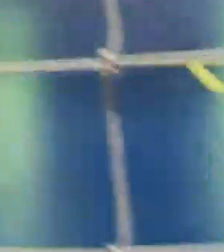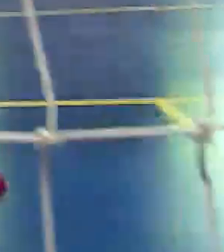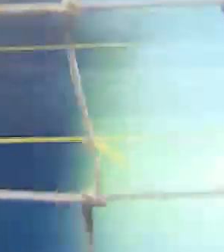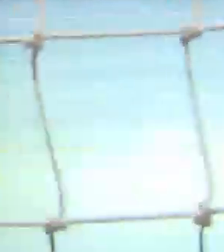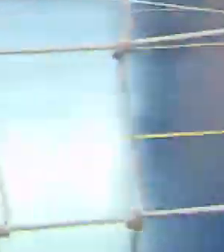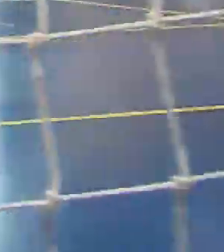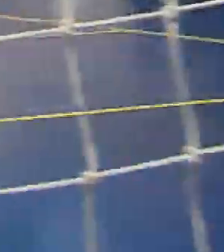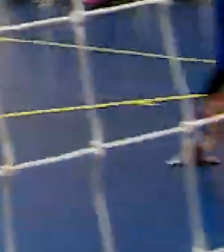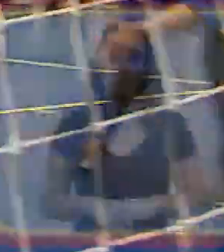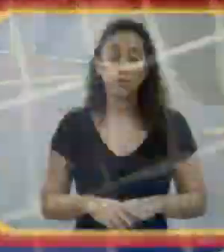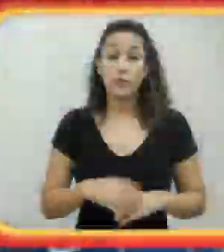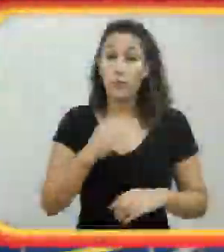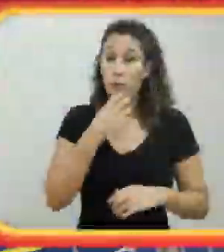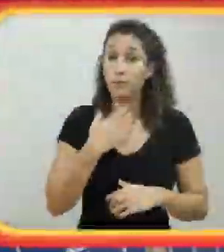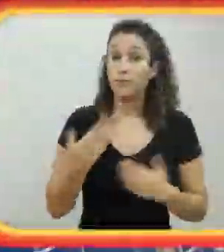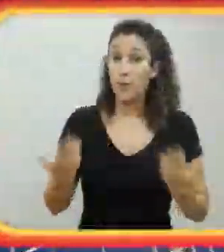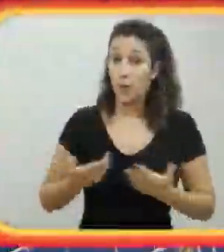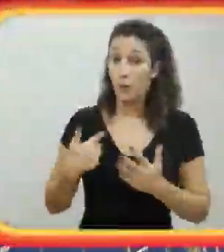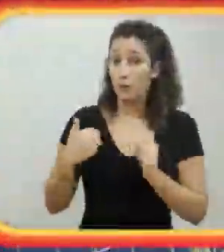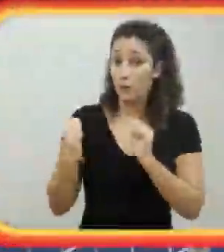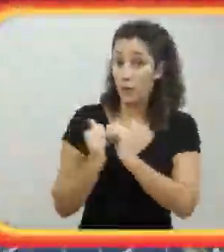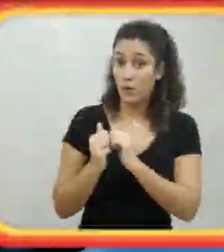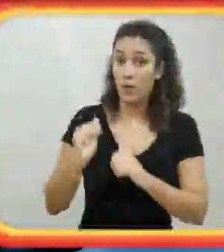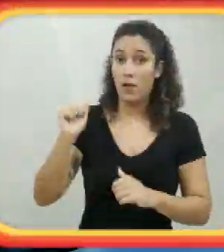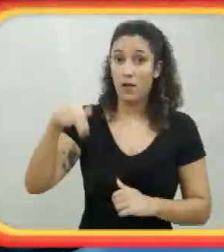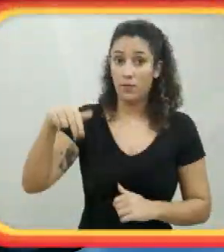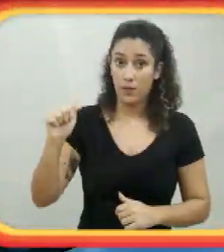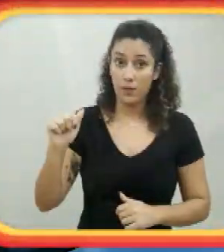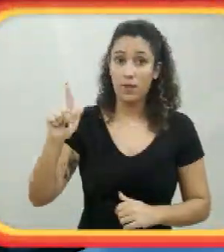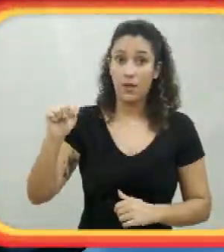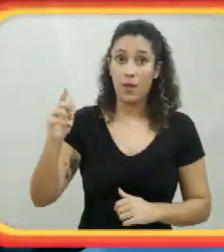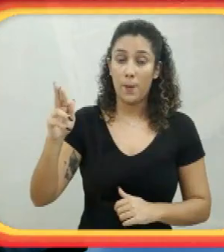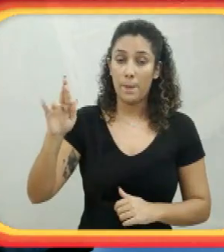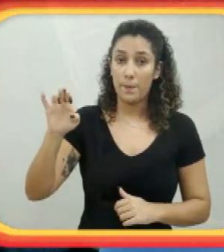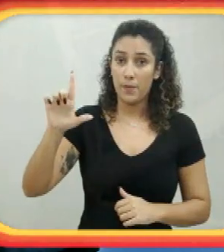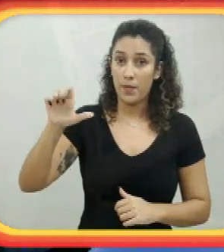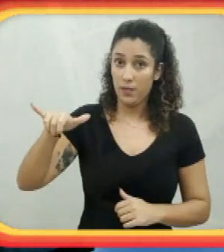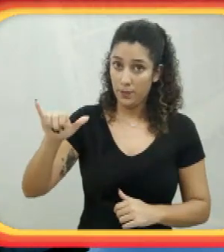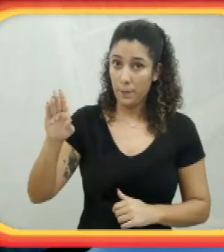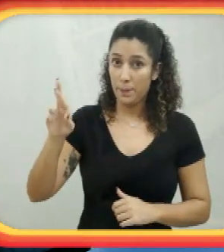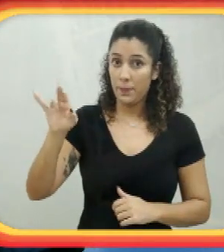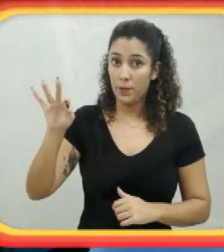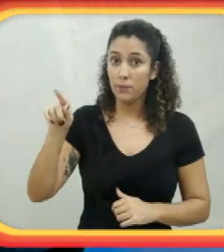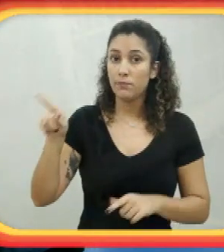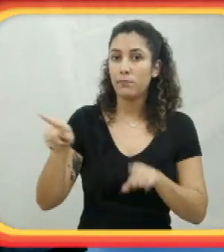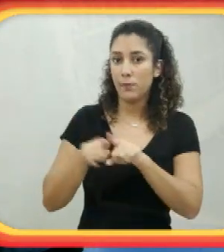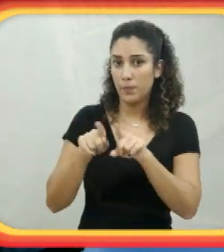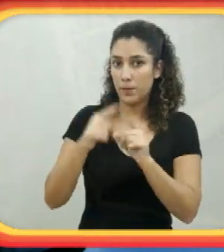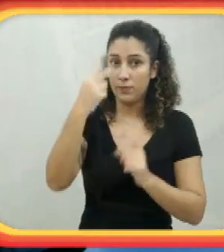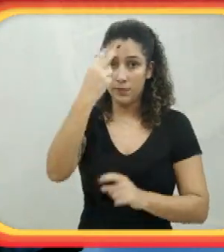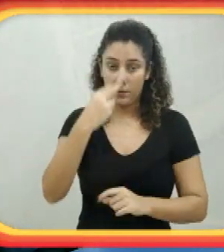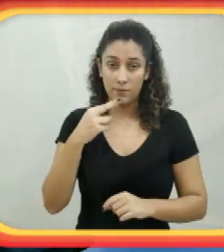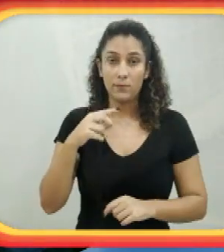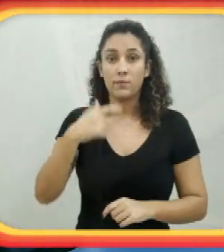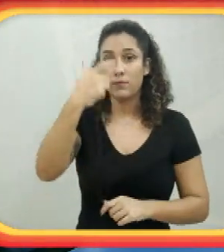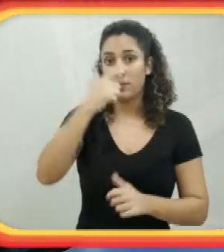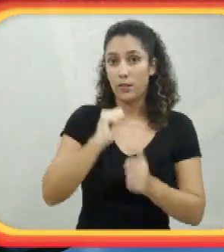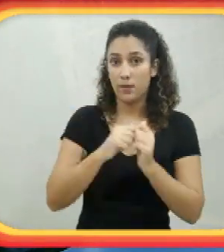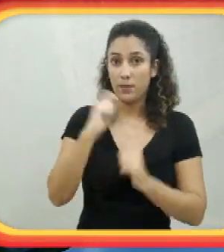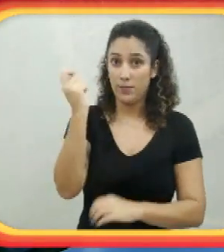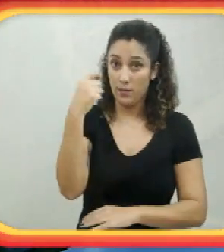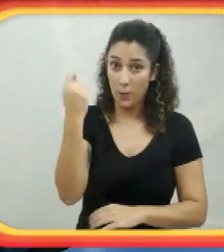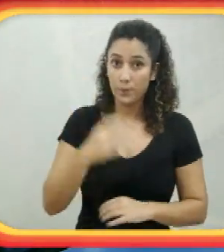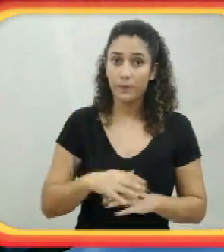vida. Bom, gente, agora estou com a Ana Cabriere Brito, que também tem deficiência visual e é